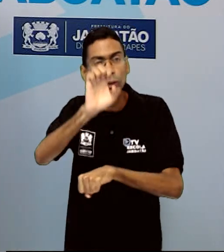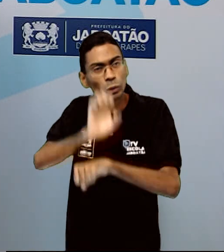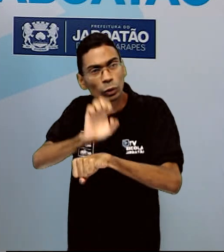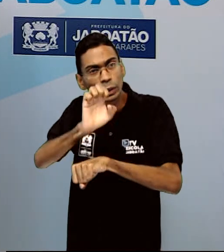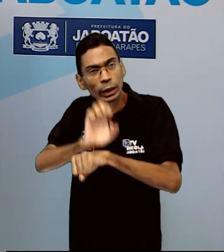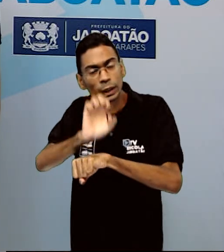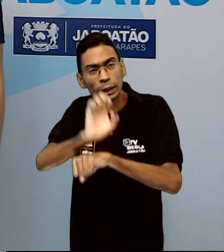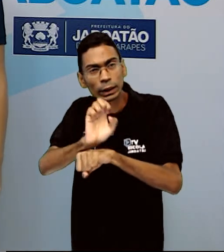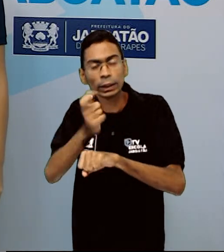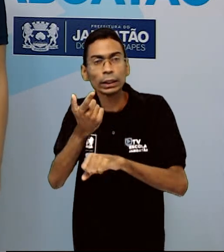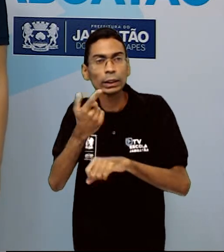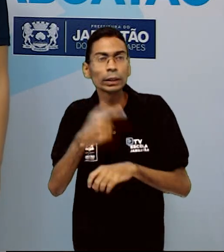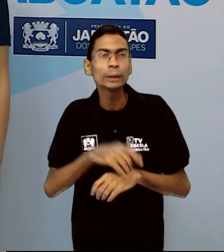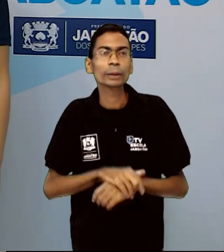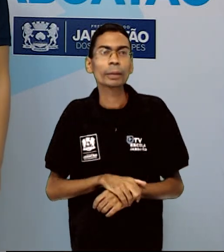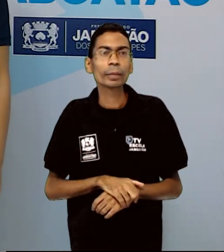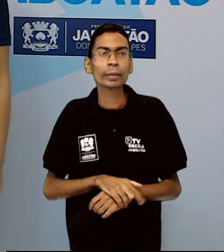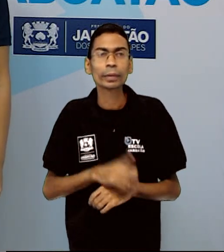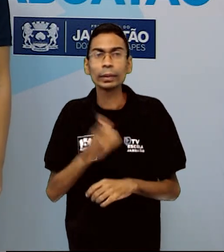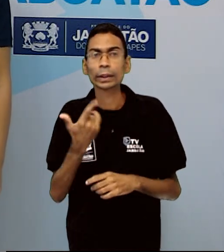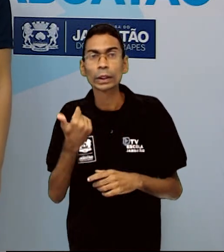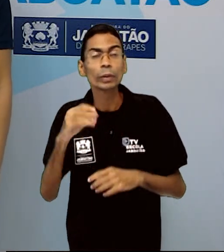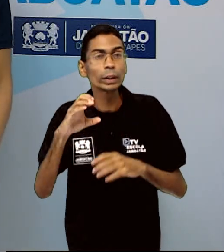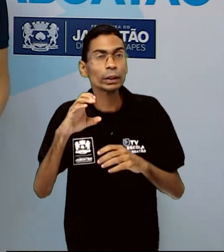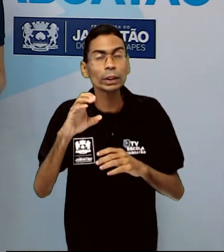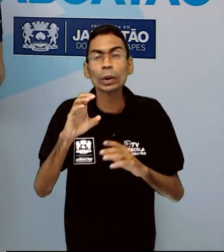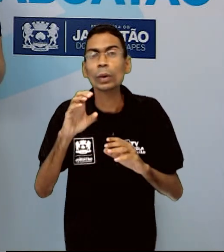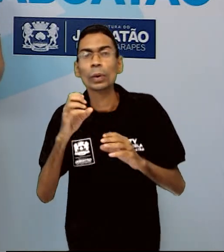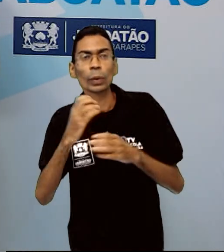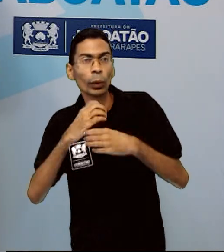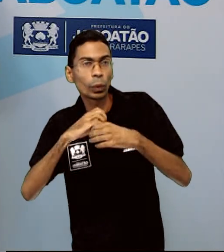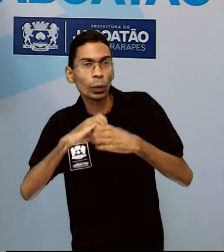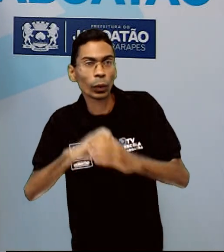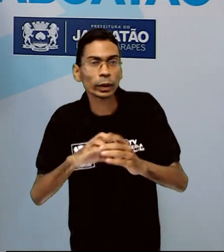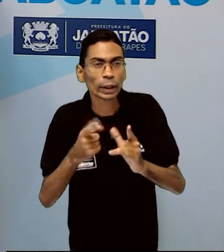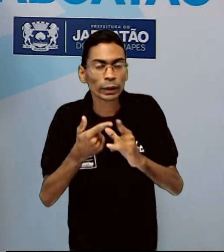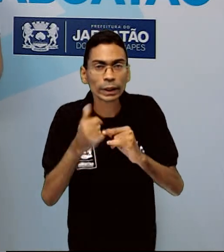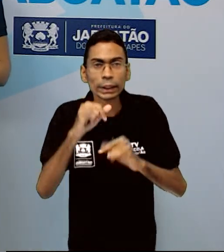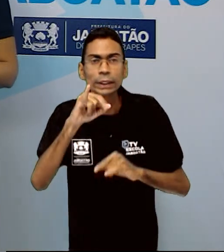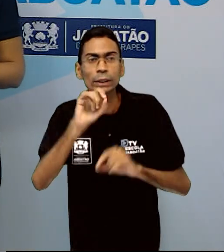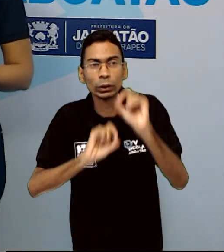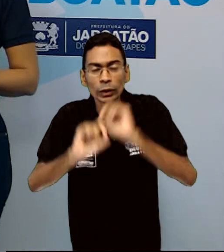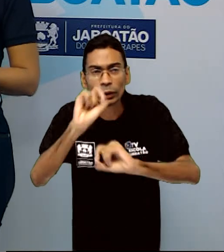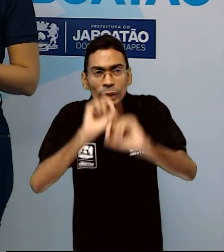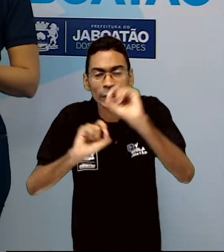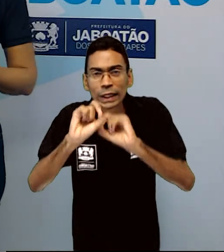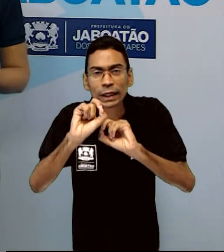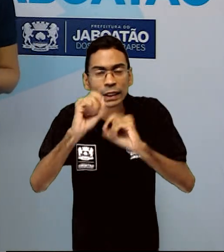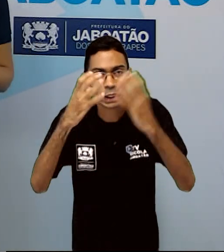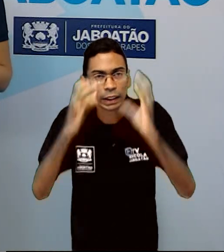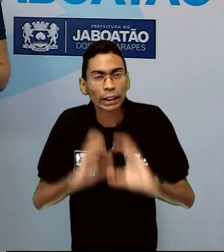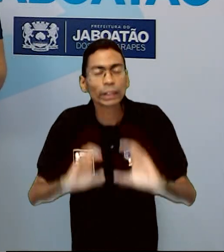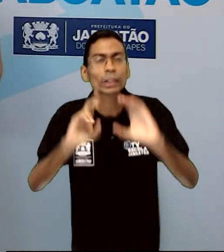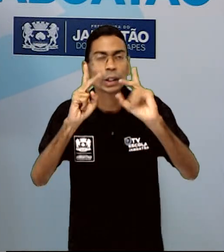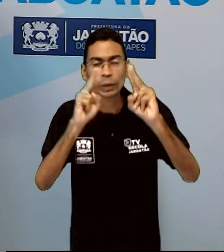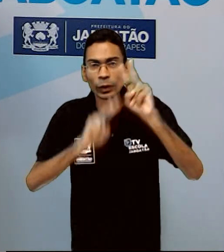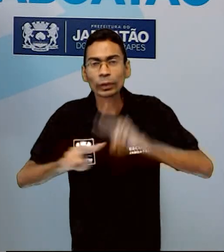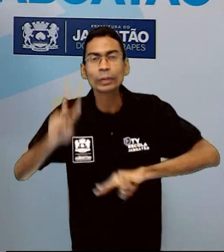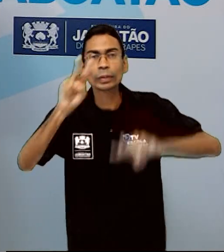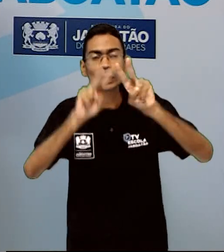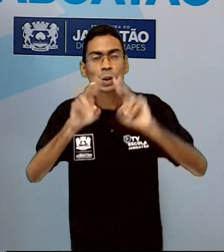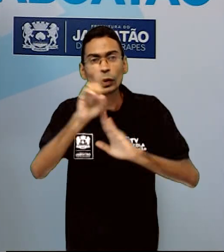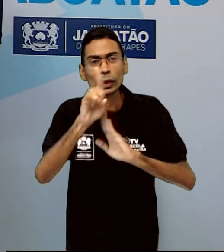conceito de cidadania. Vamos saber agora um pouco sobre direitos civis e direitos